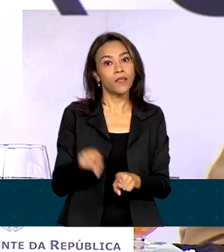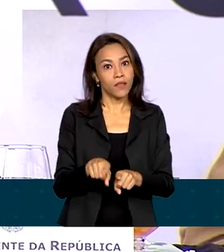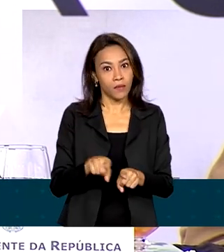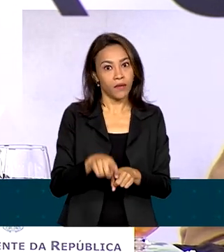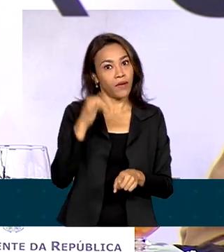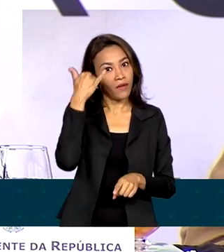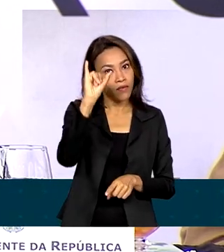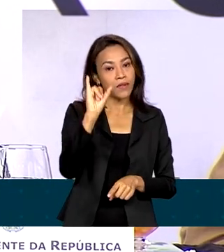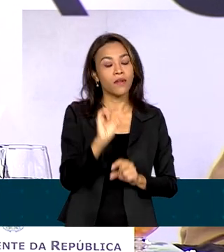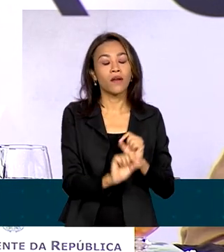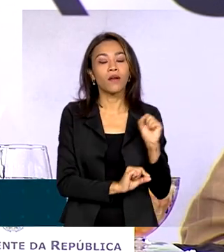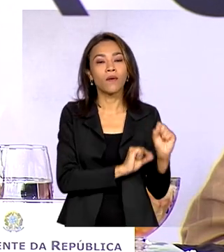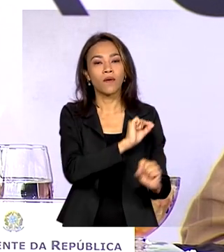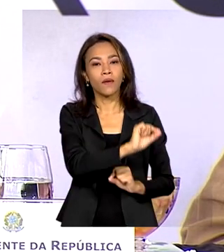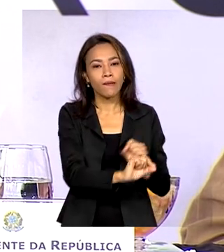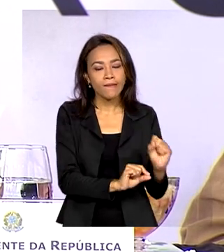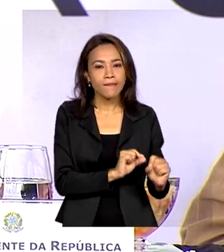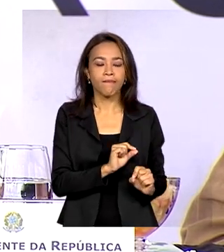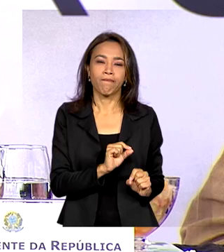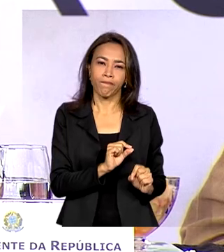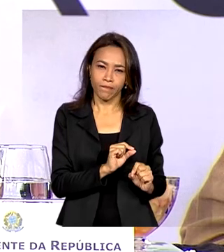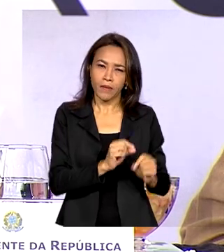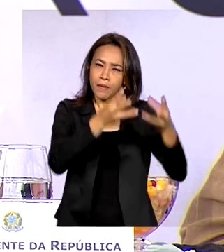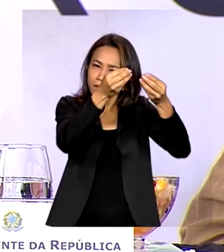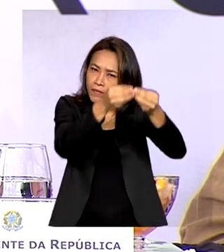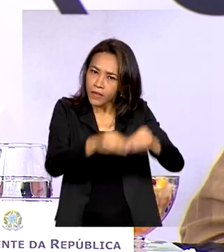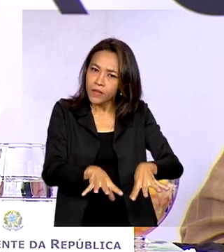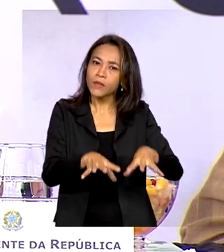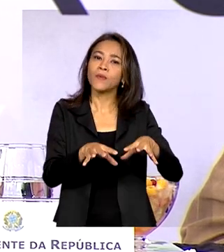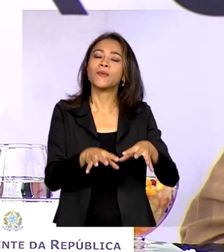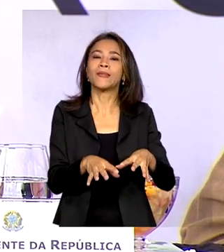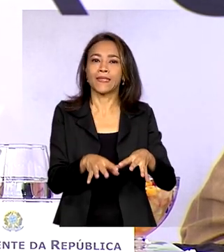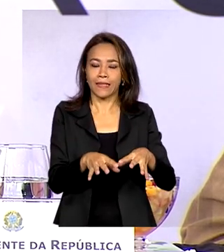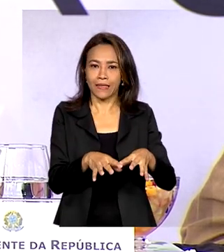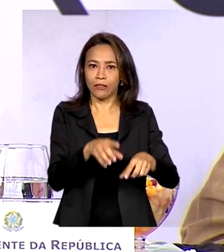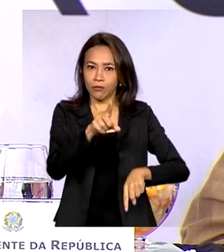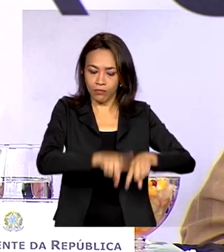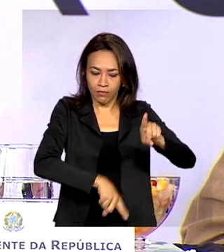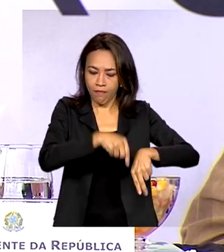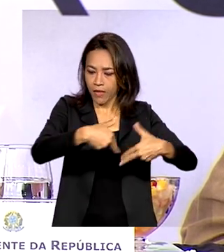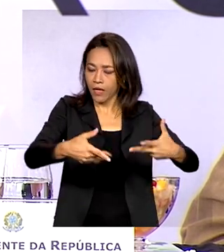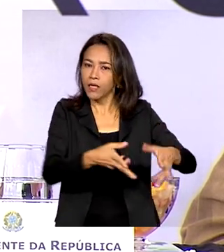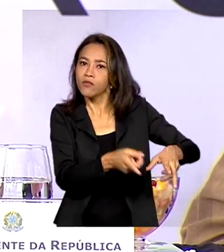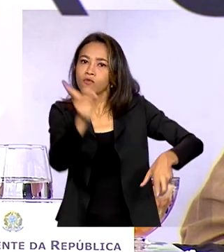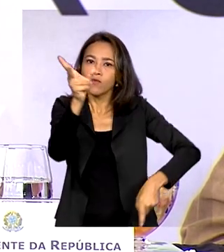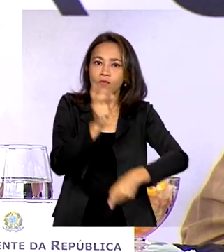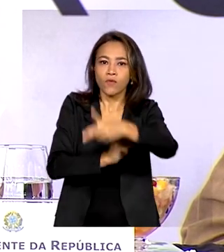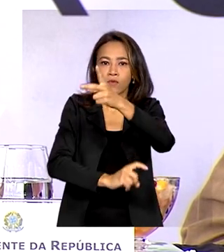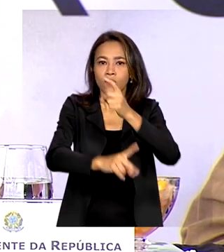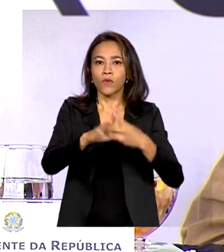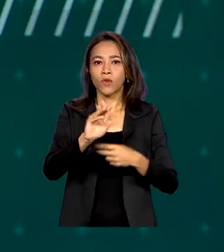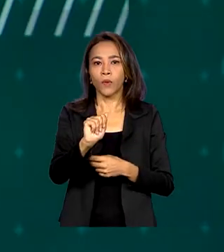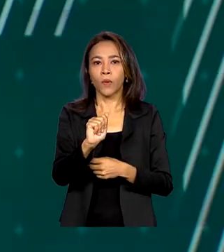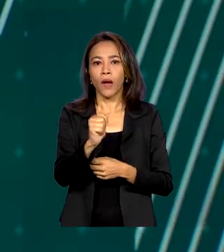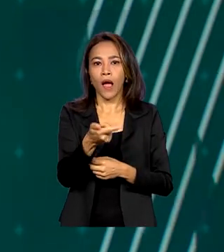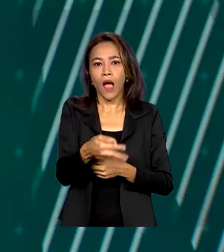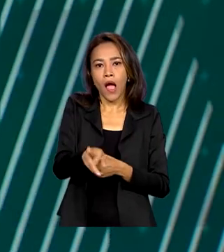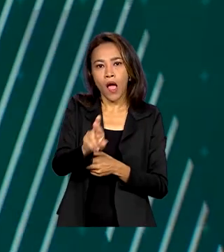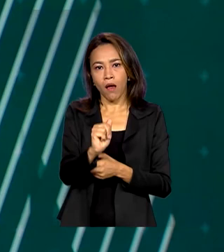Fávaro, que haja prejuízo para as exportações do agro-brasileiro.